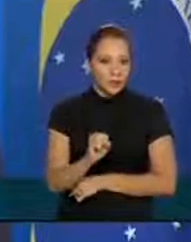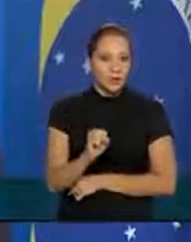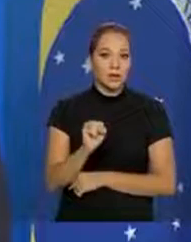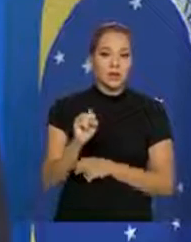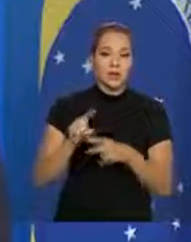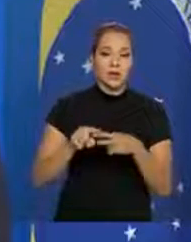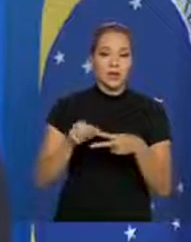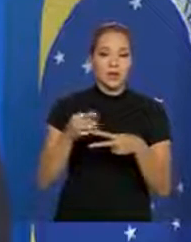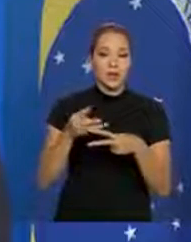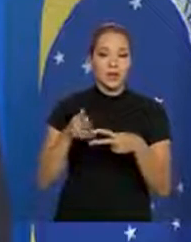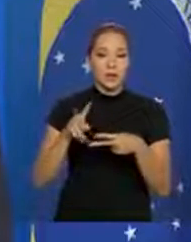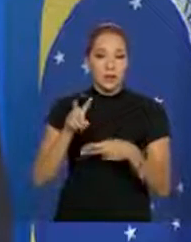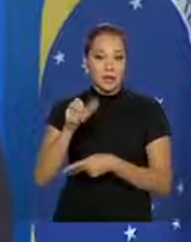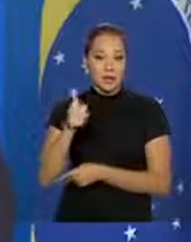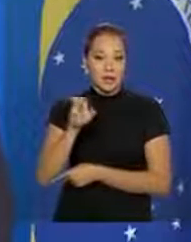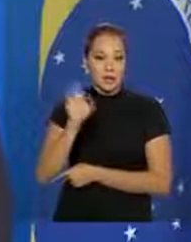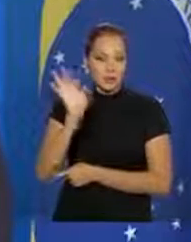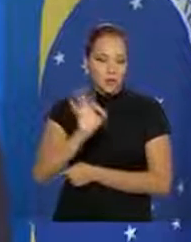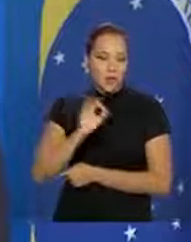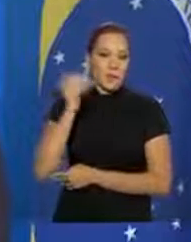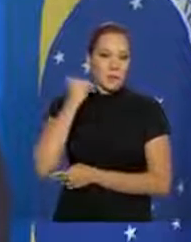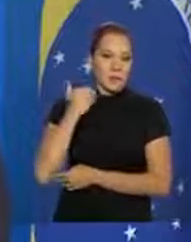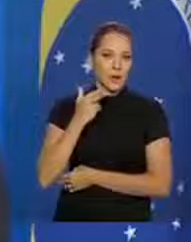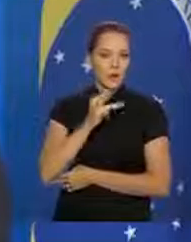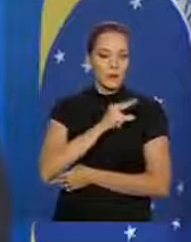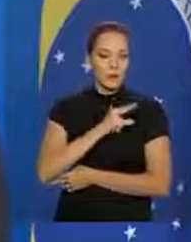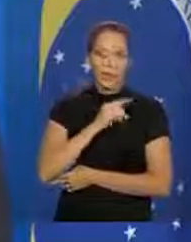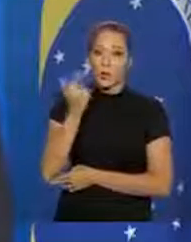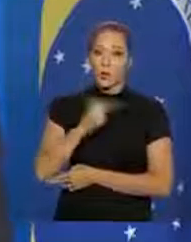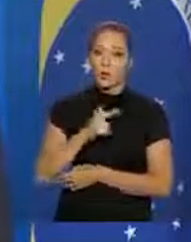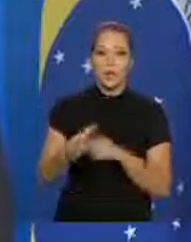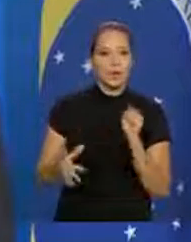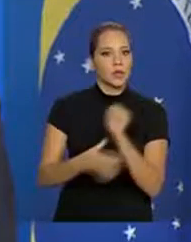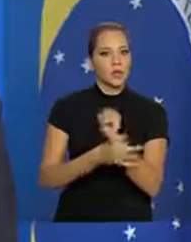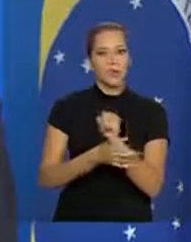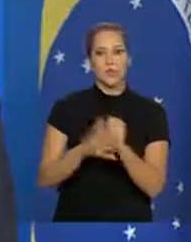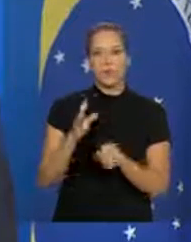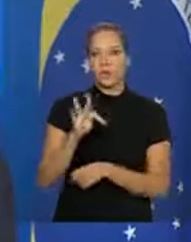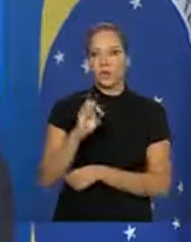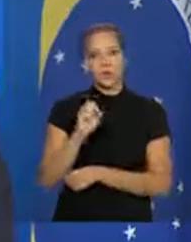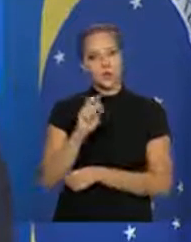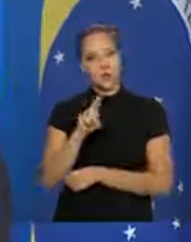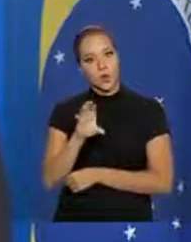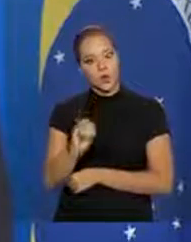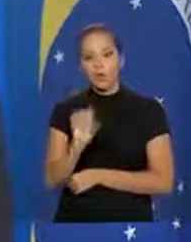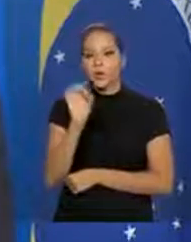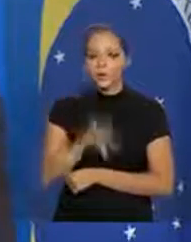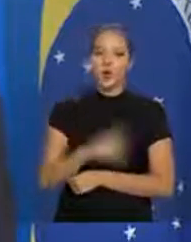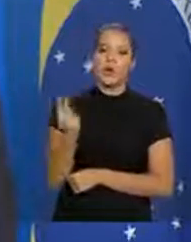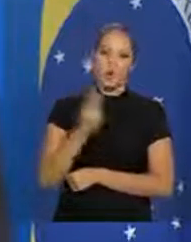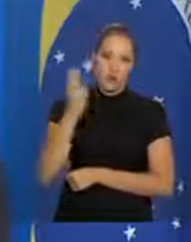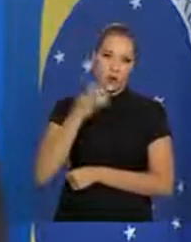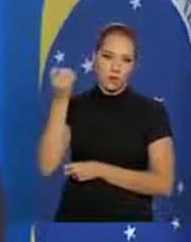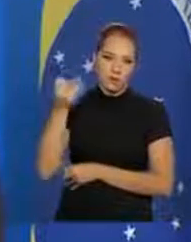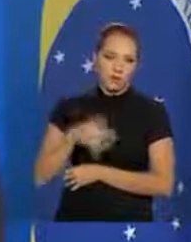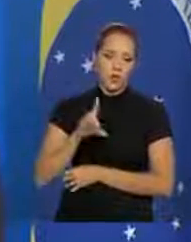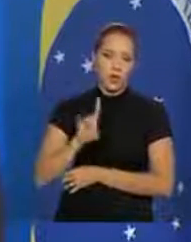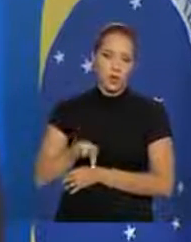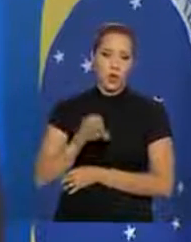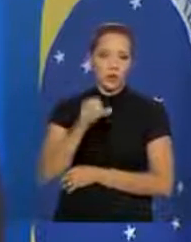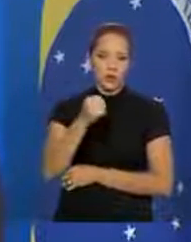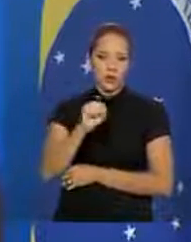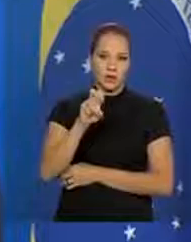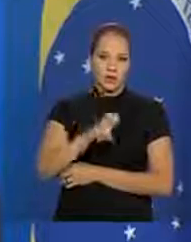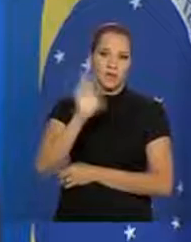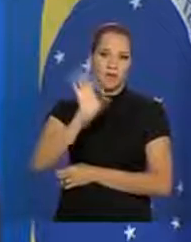15% são dos bancos privados não existe garantia do Tesouro além do volume que ele aportou ou seja os 85%